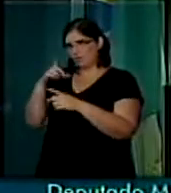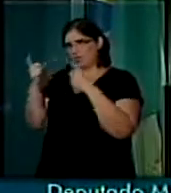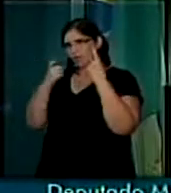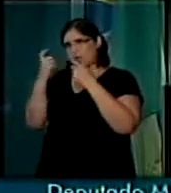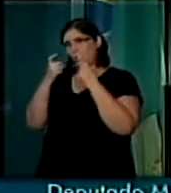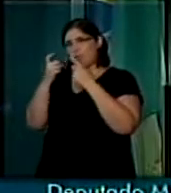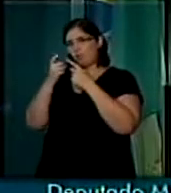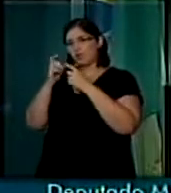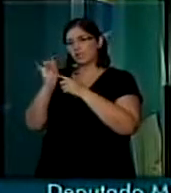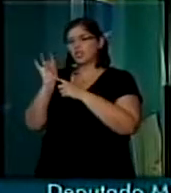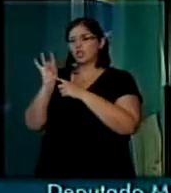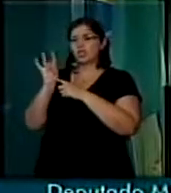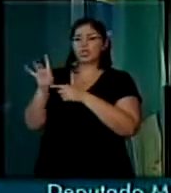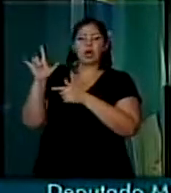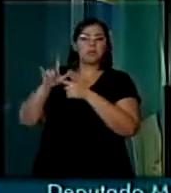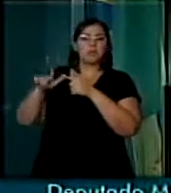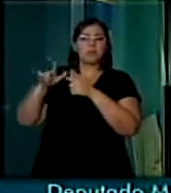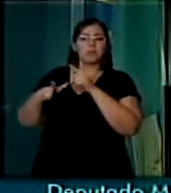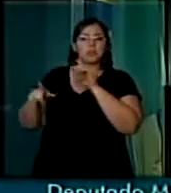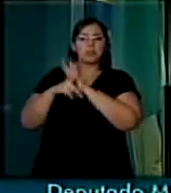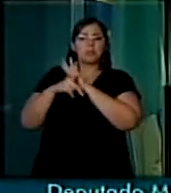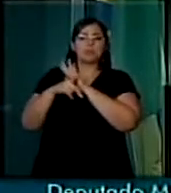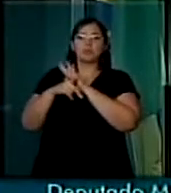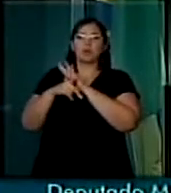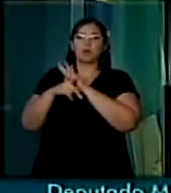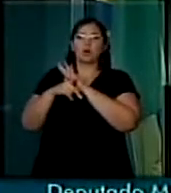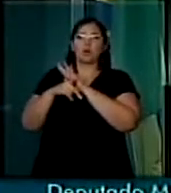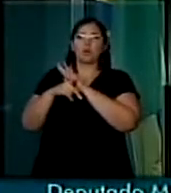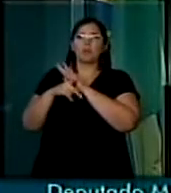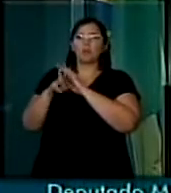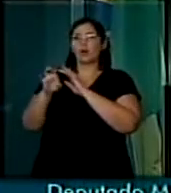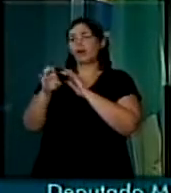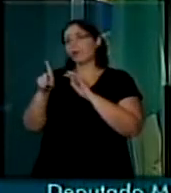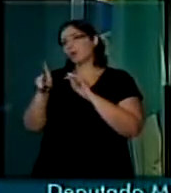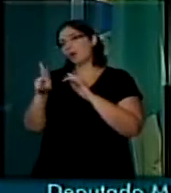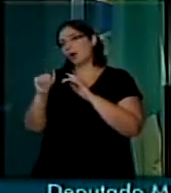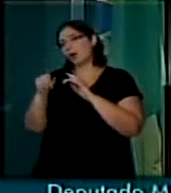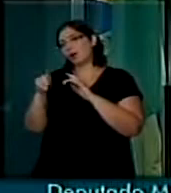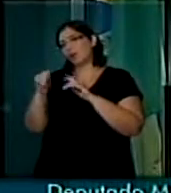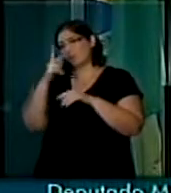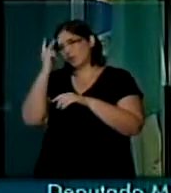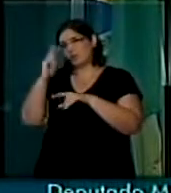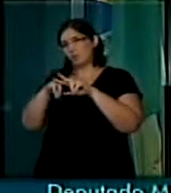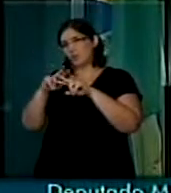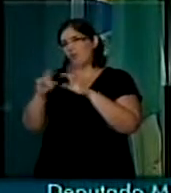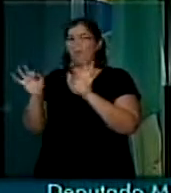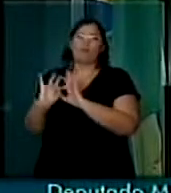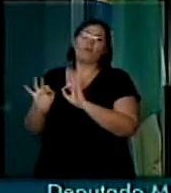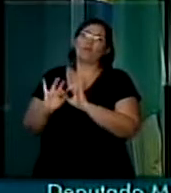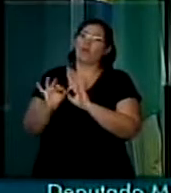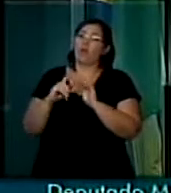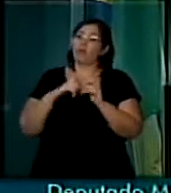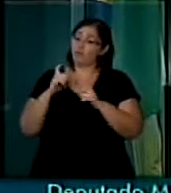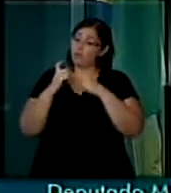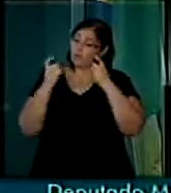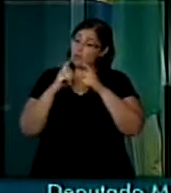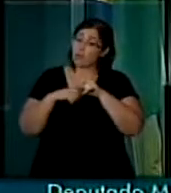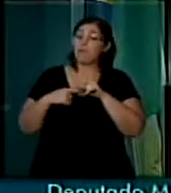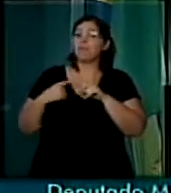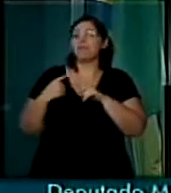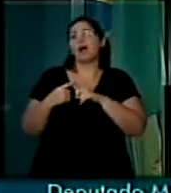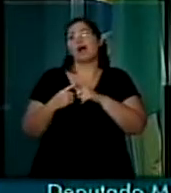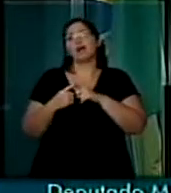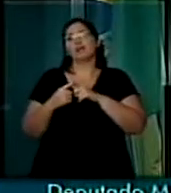só com a questão do reeducando, do presidiário, do preso. Se